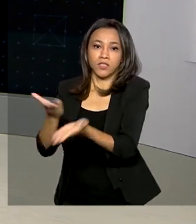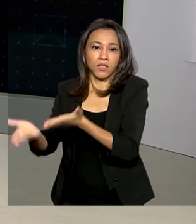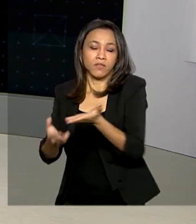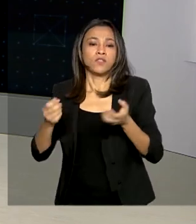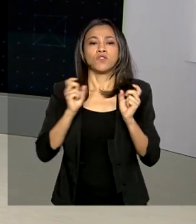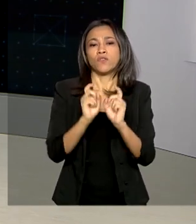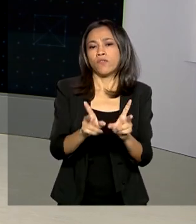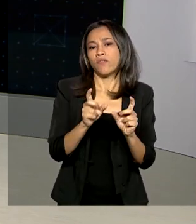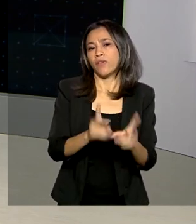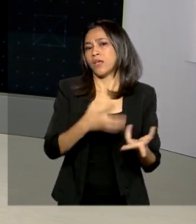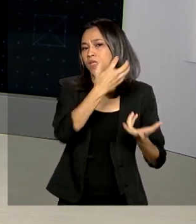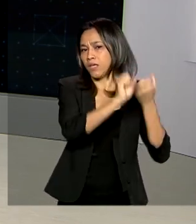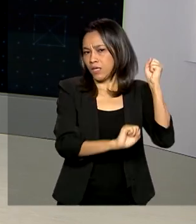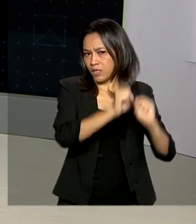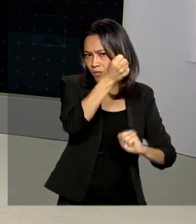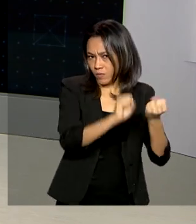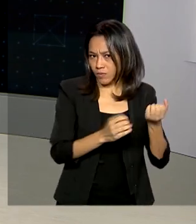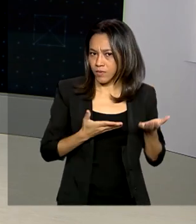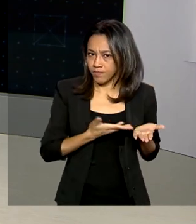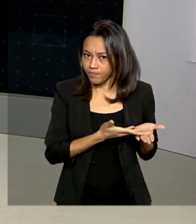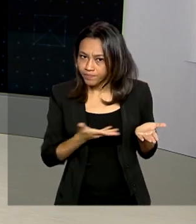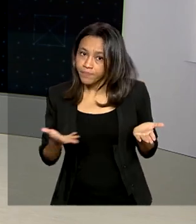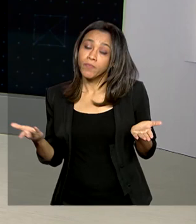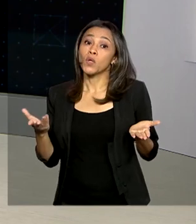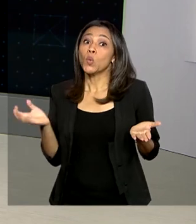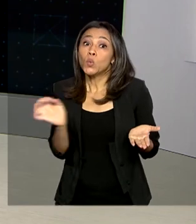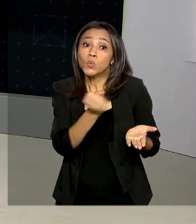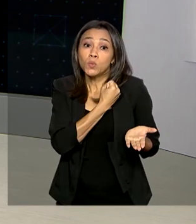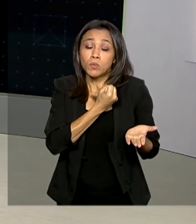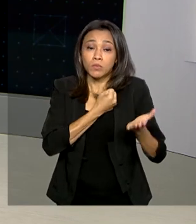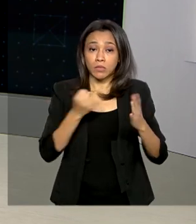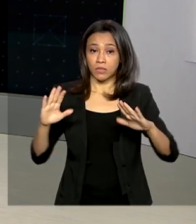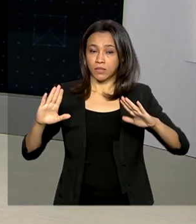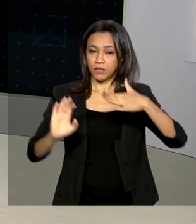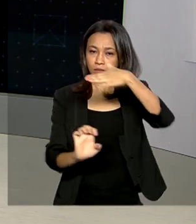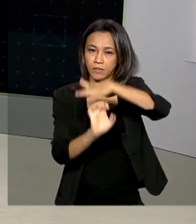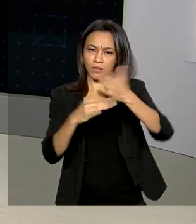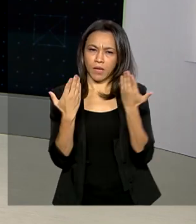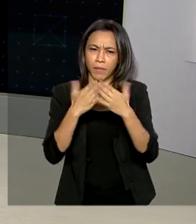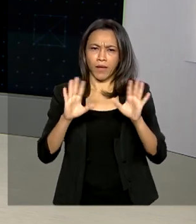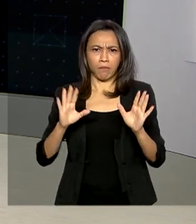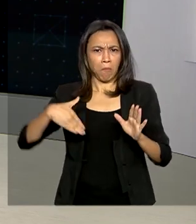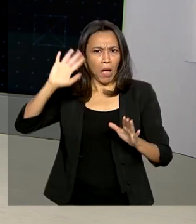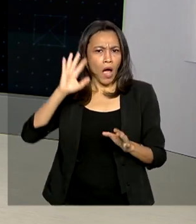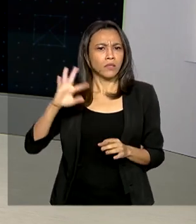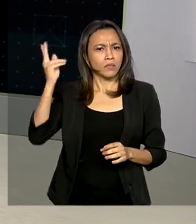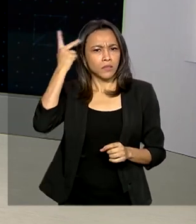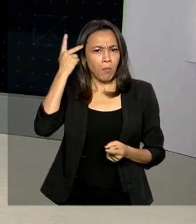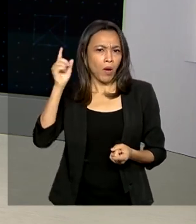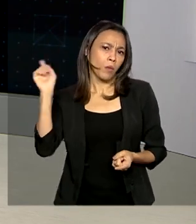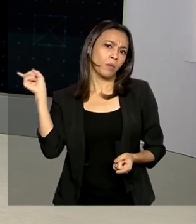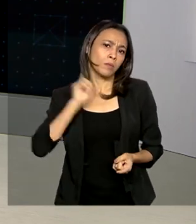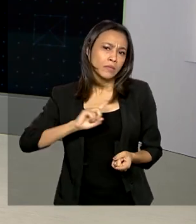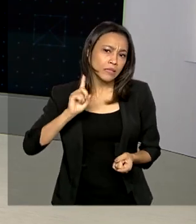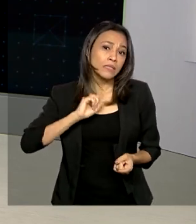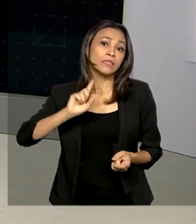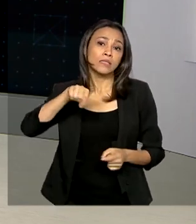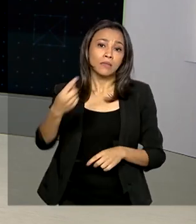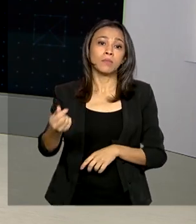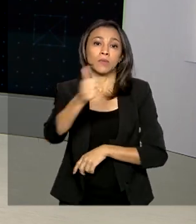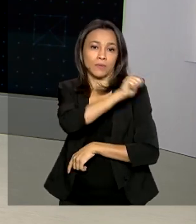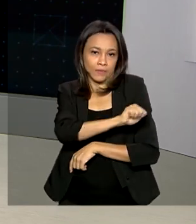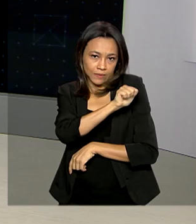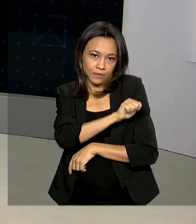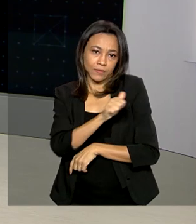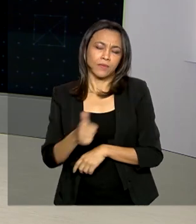comércio e indústria de transformação. O maior número de empresas abertas ocorreu em São Paulo, seguido por Minas Gerais e Rio de Janeiro.